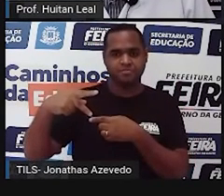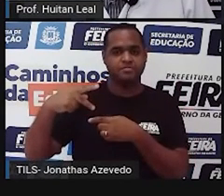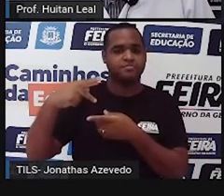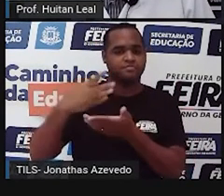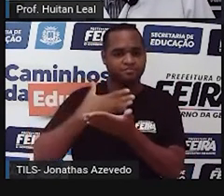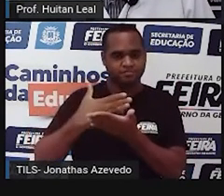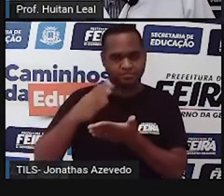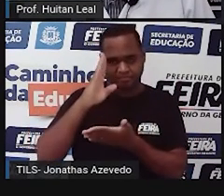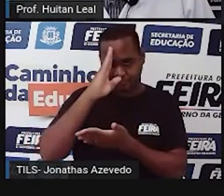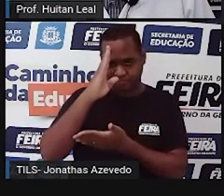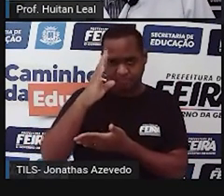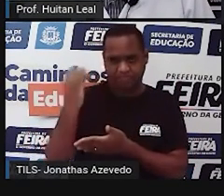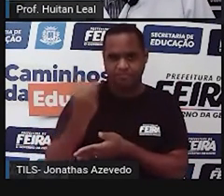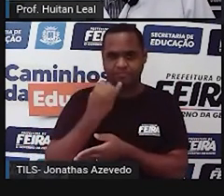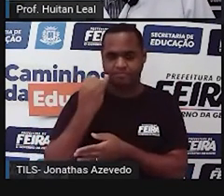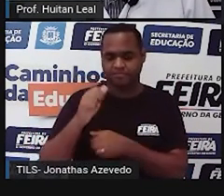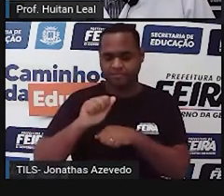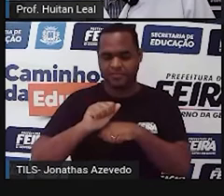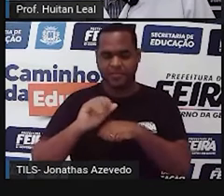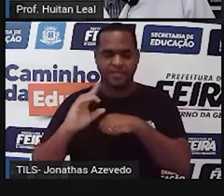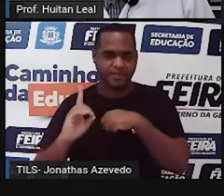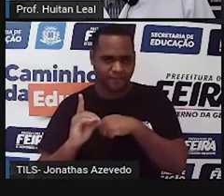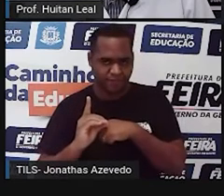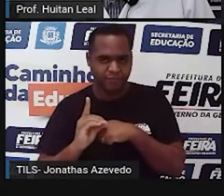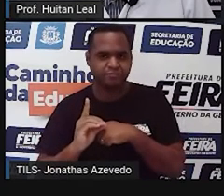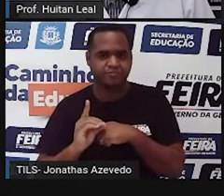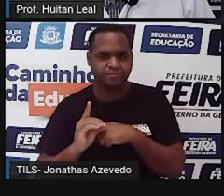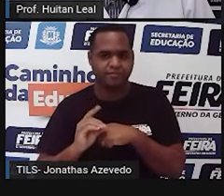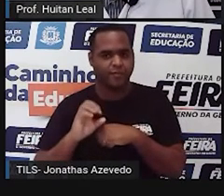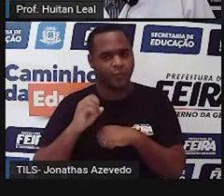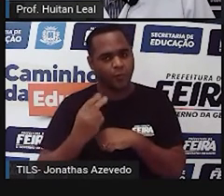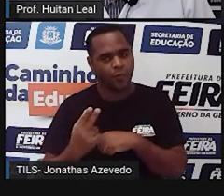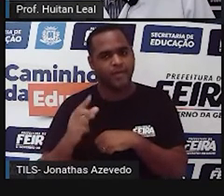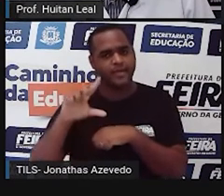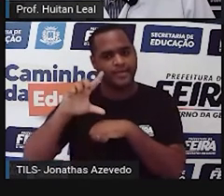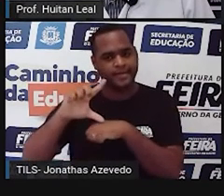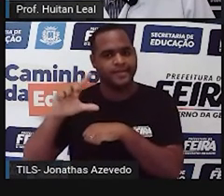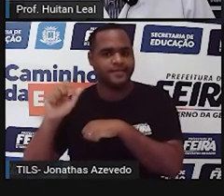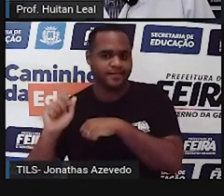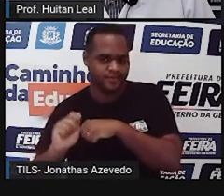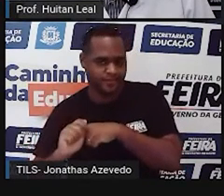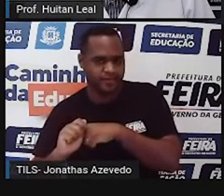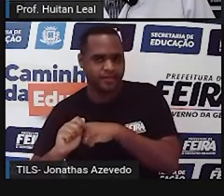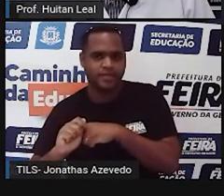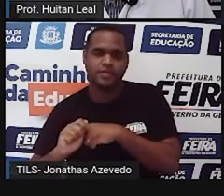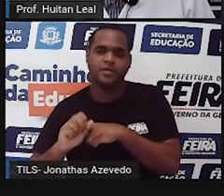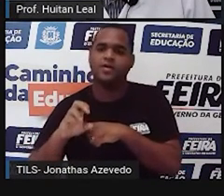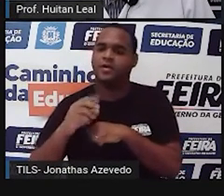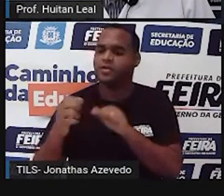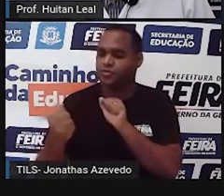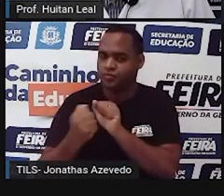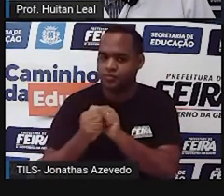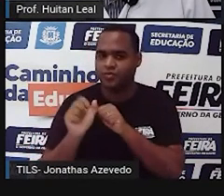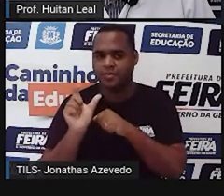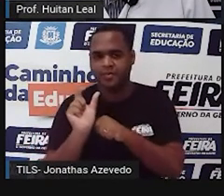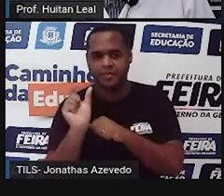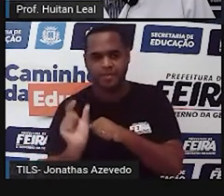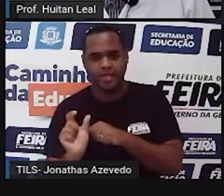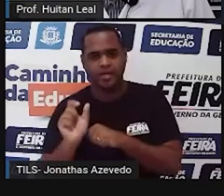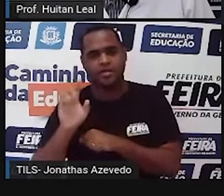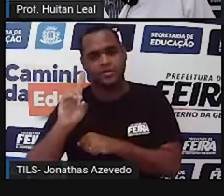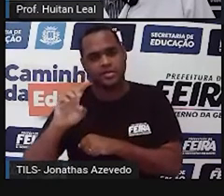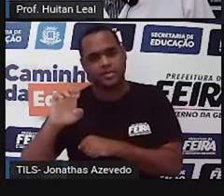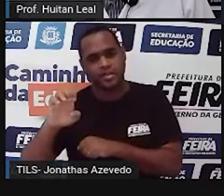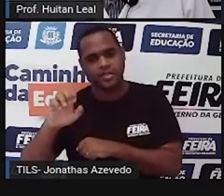principais locuções prepositivas são constituídas de adverbio ou de uma locução adverbial seguida de preposição